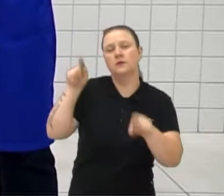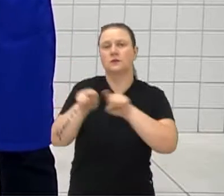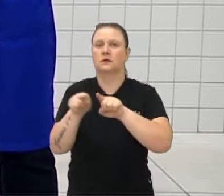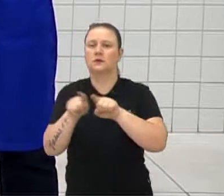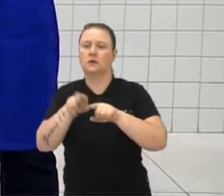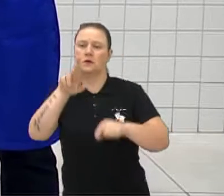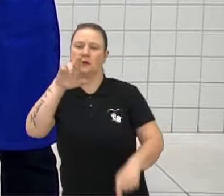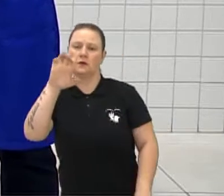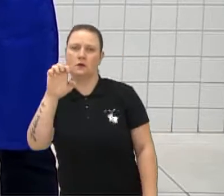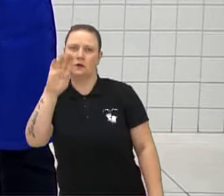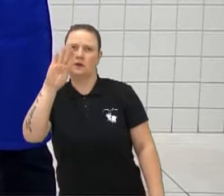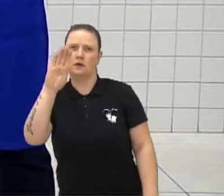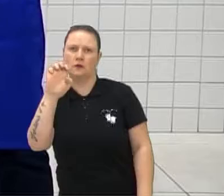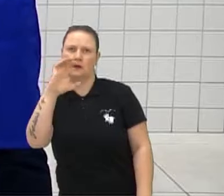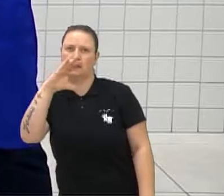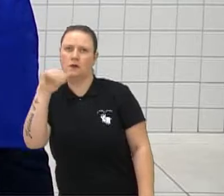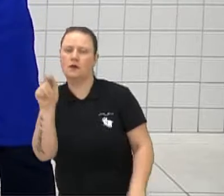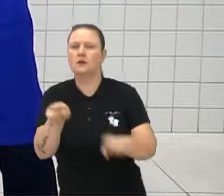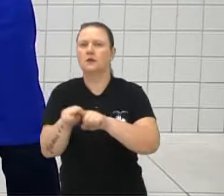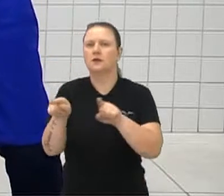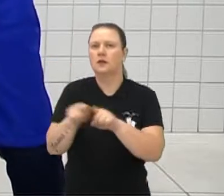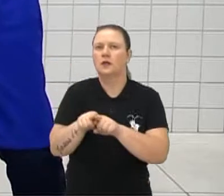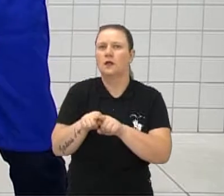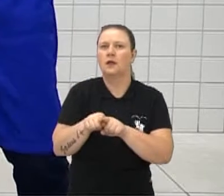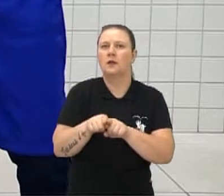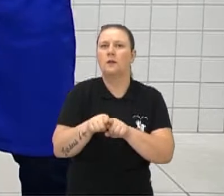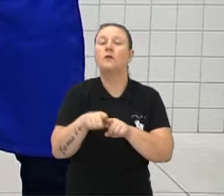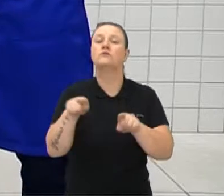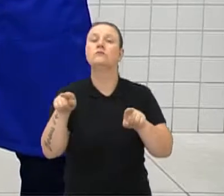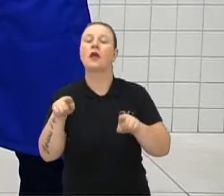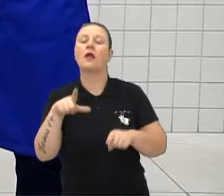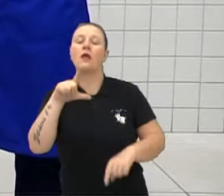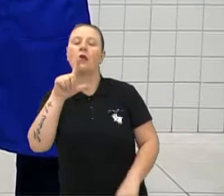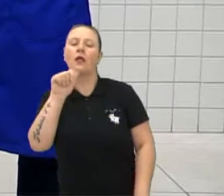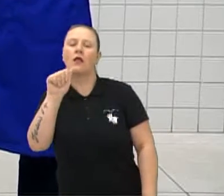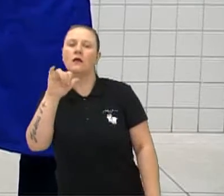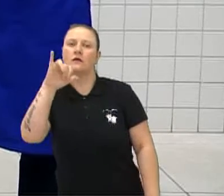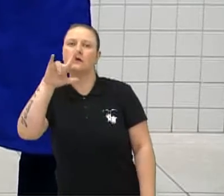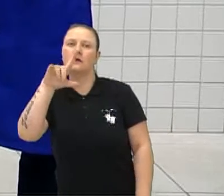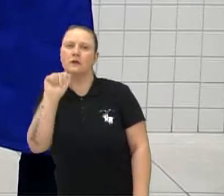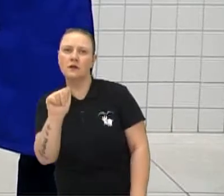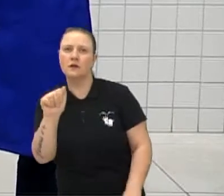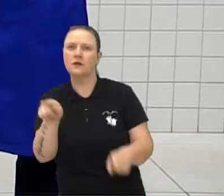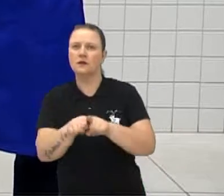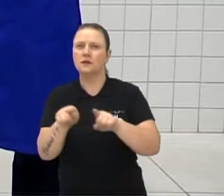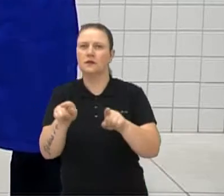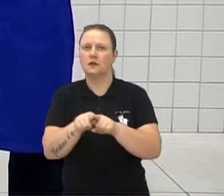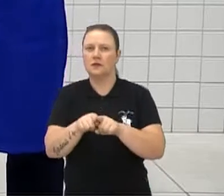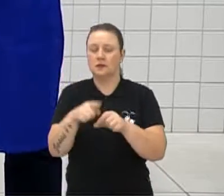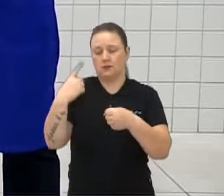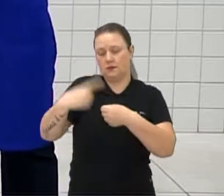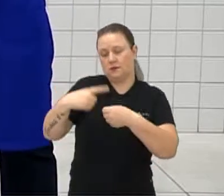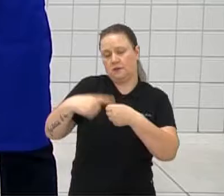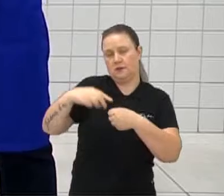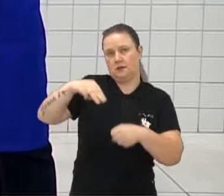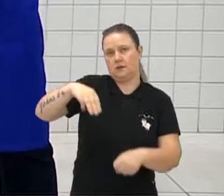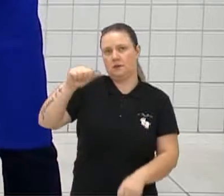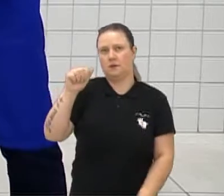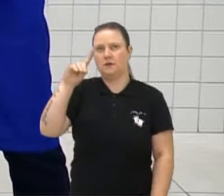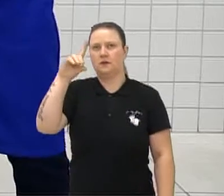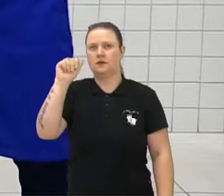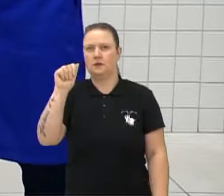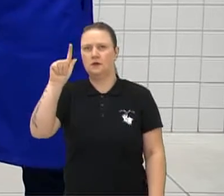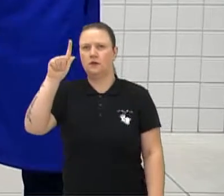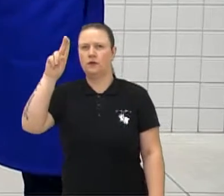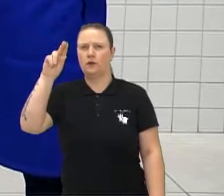Pereira, do Colégio La Salle, aqui do Pinheirinho, e a Laila, da Escola Palote de Mandaguari. Manda o seu oi aí também